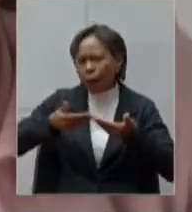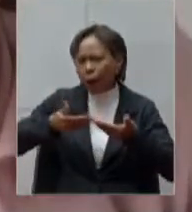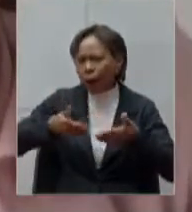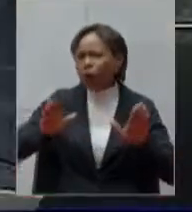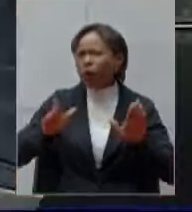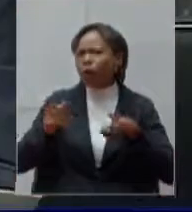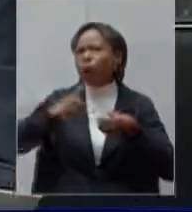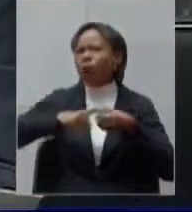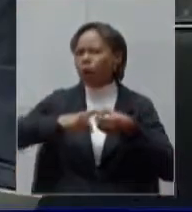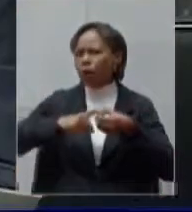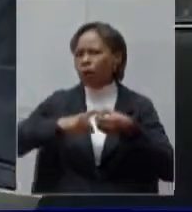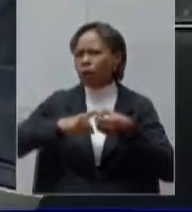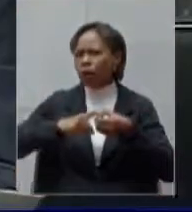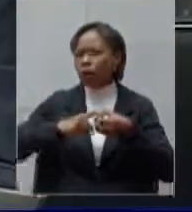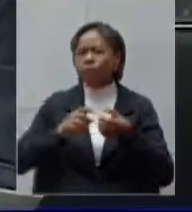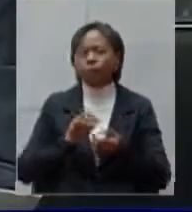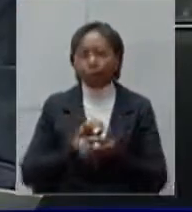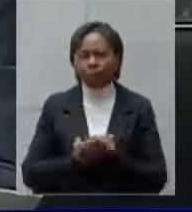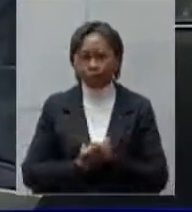boa tarde